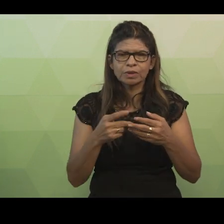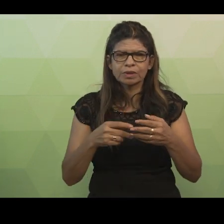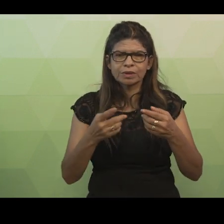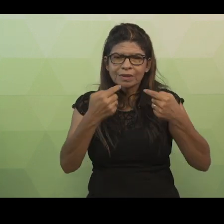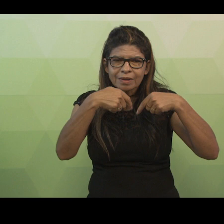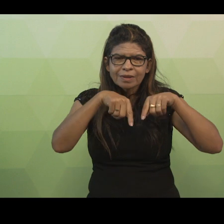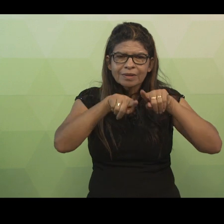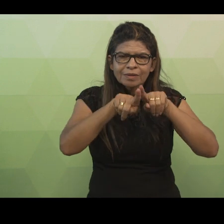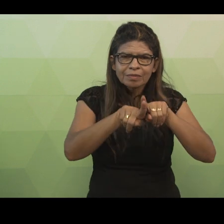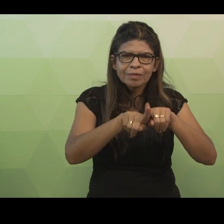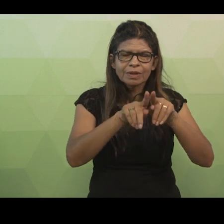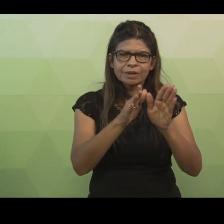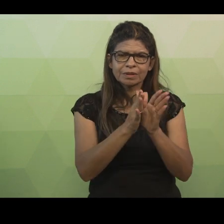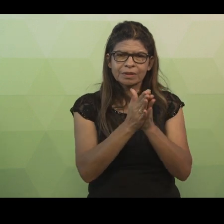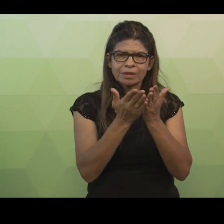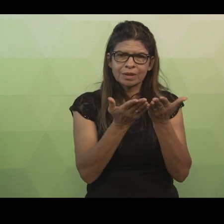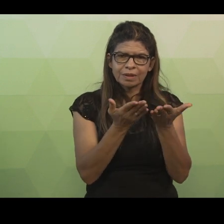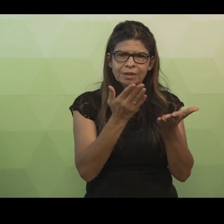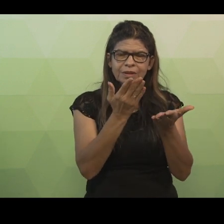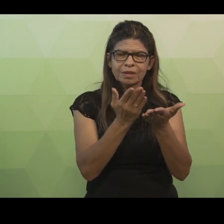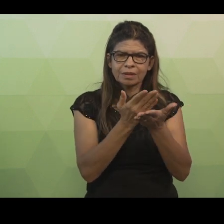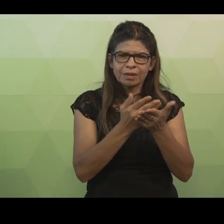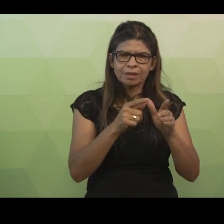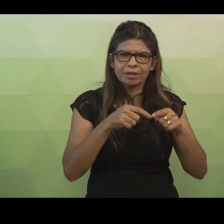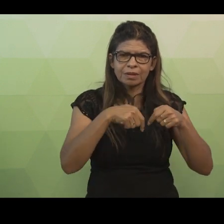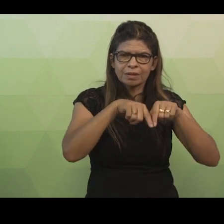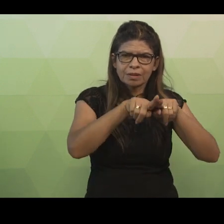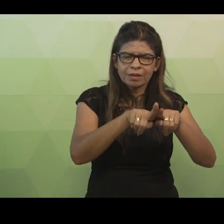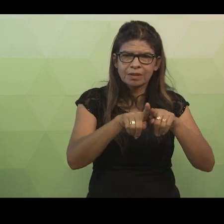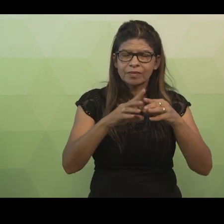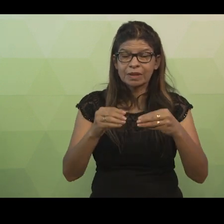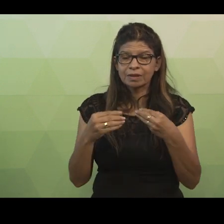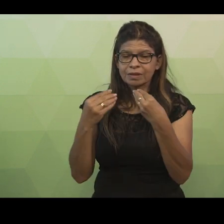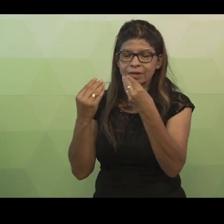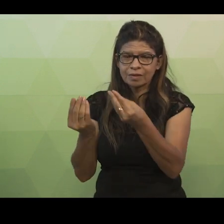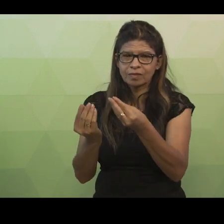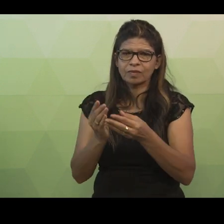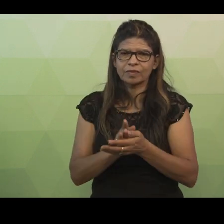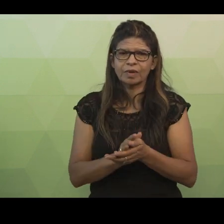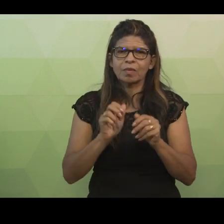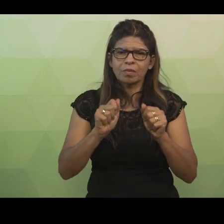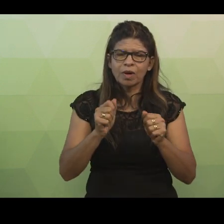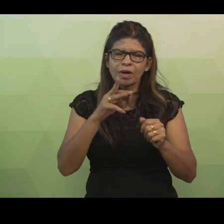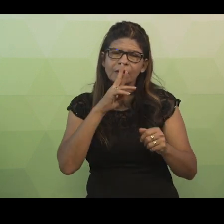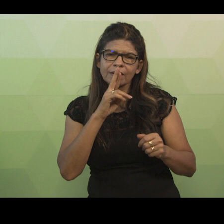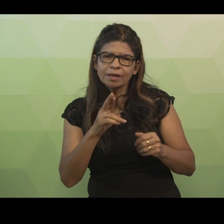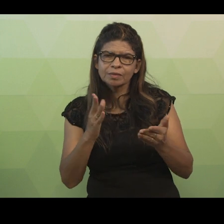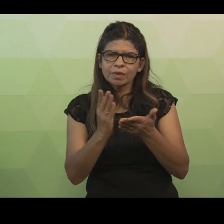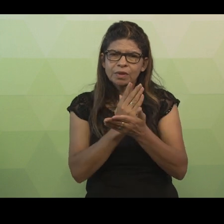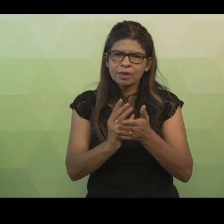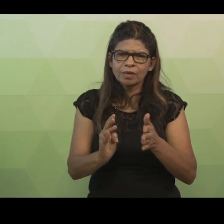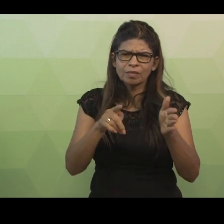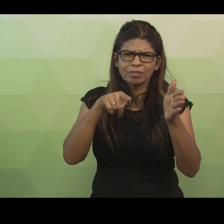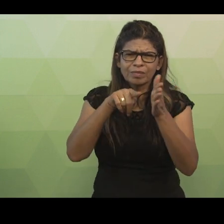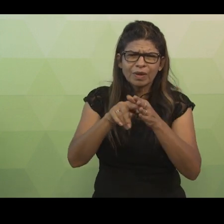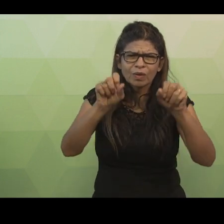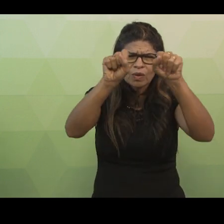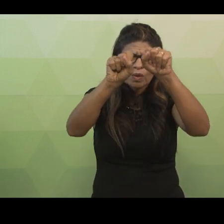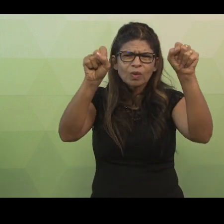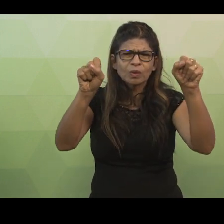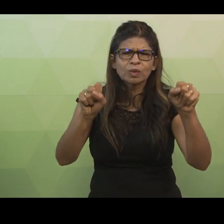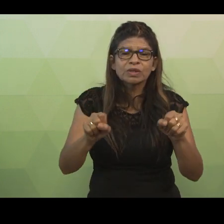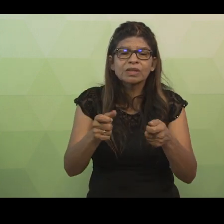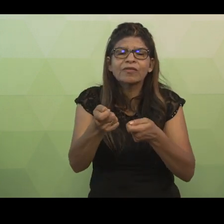Para nos auxiliar na identificação dos objetos, podemos responder algumas perguntas. O que o sistema vai